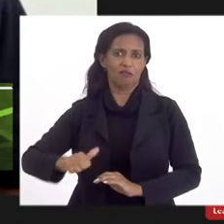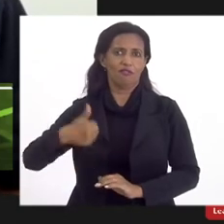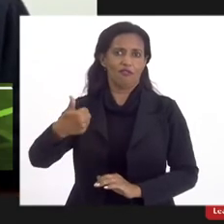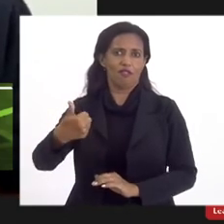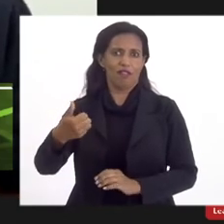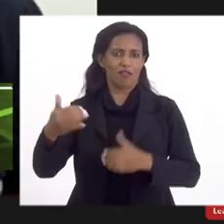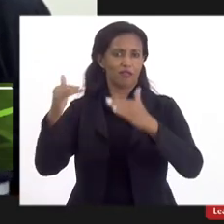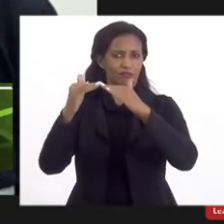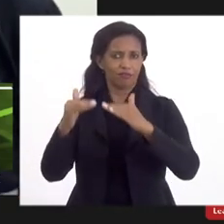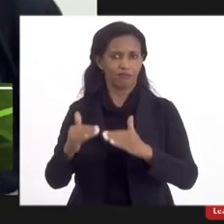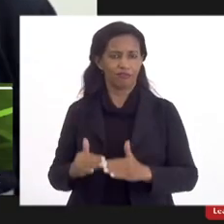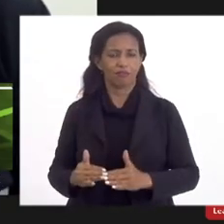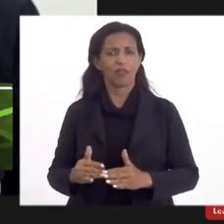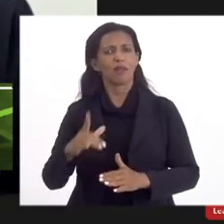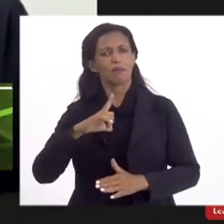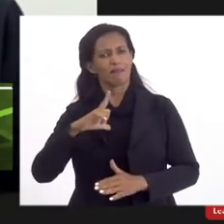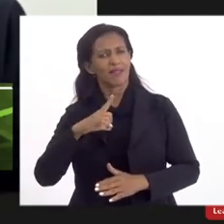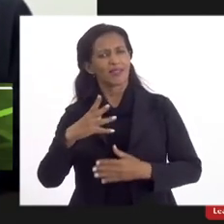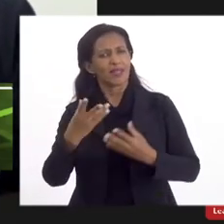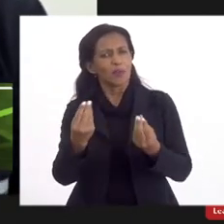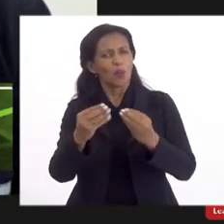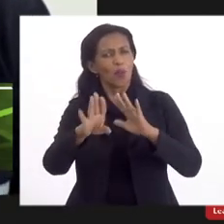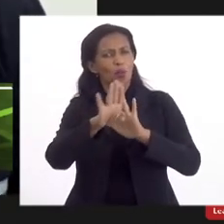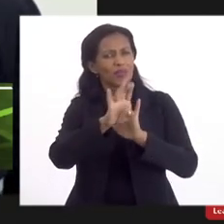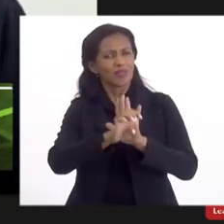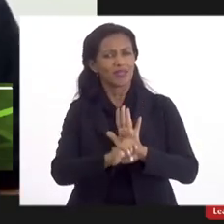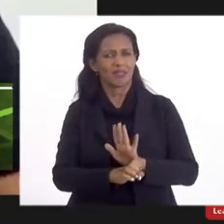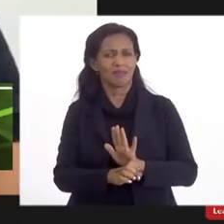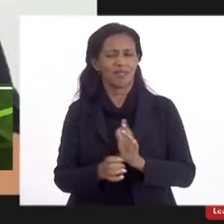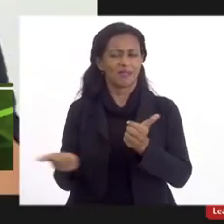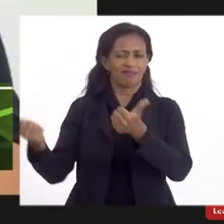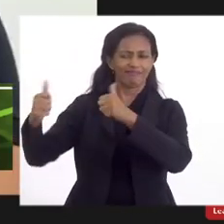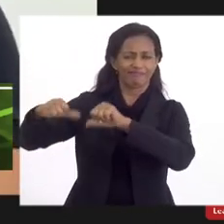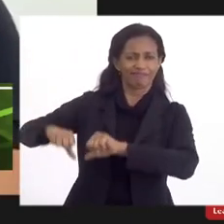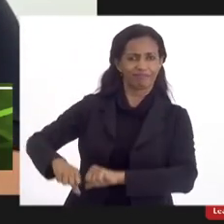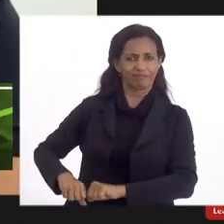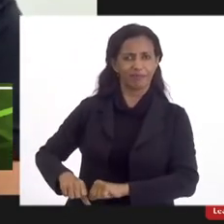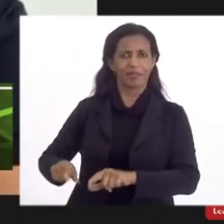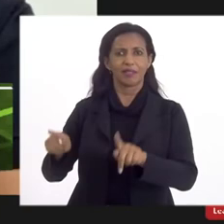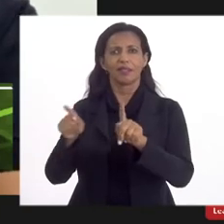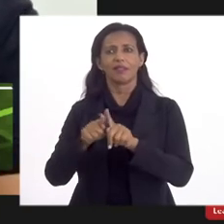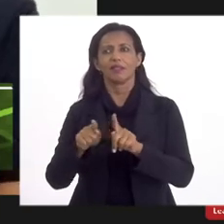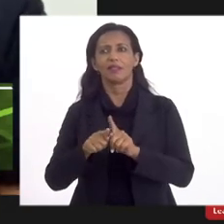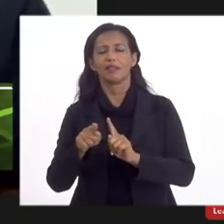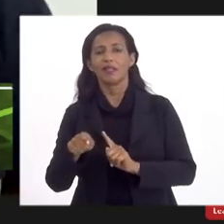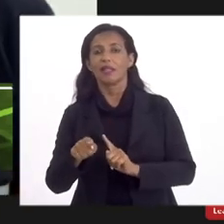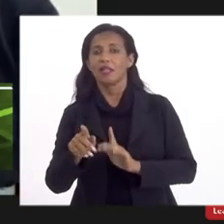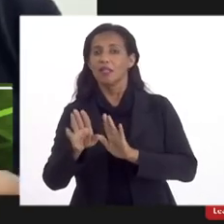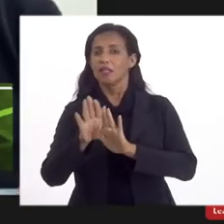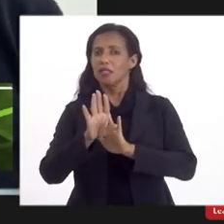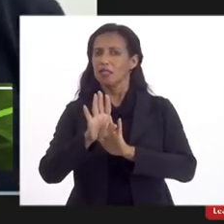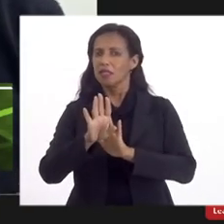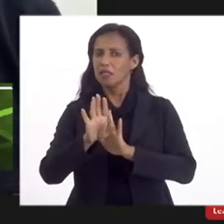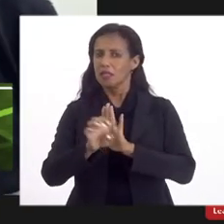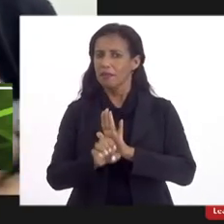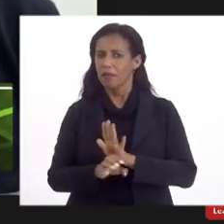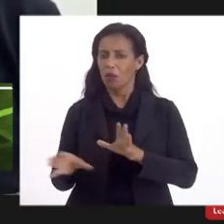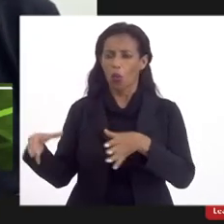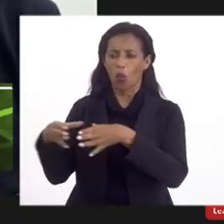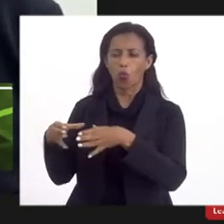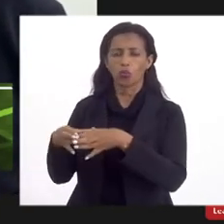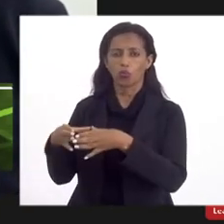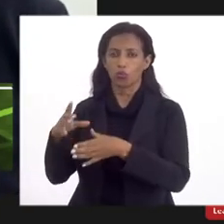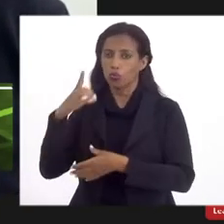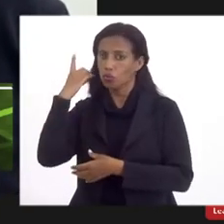mas tem muitas emendas desfavoráveis inclusive essas emendas foram feitas por um conjunto de